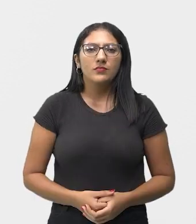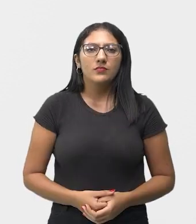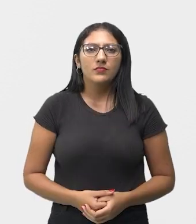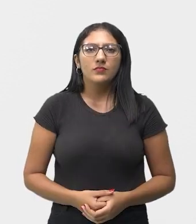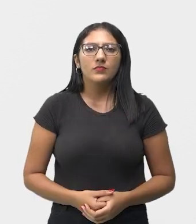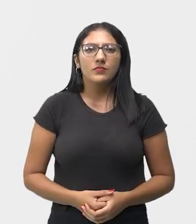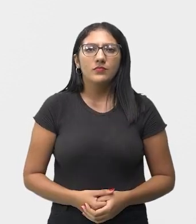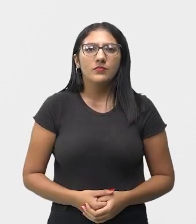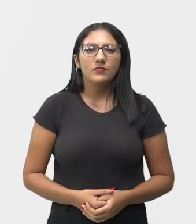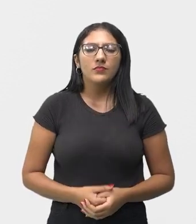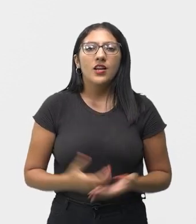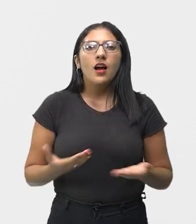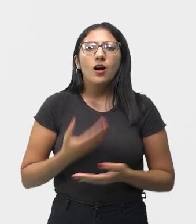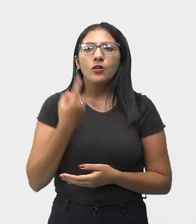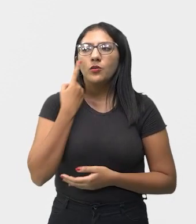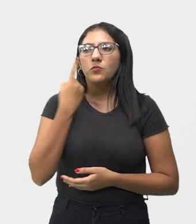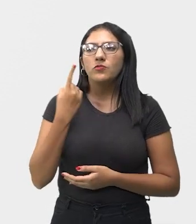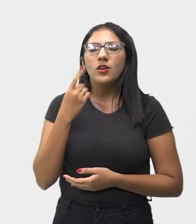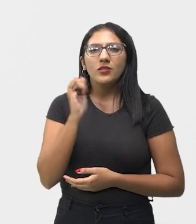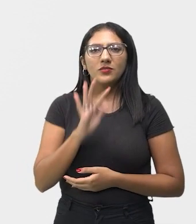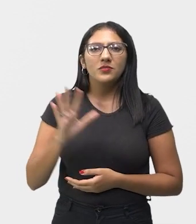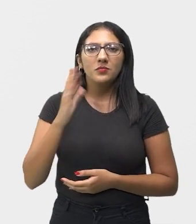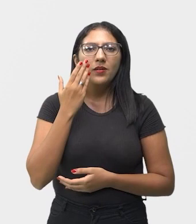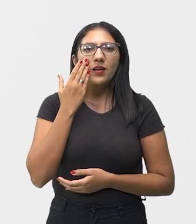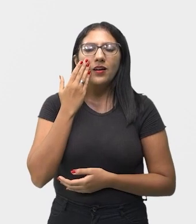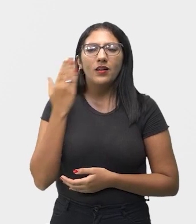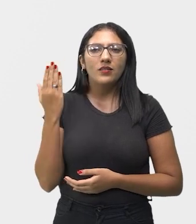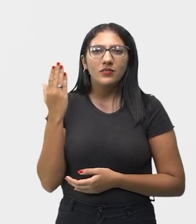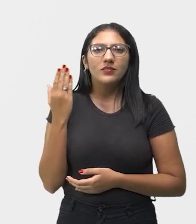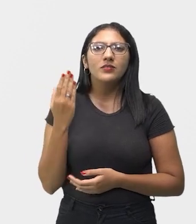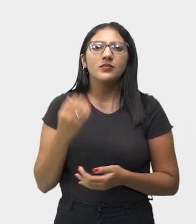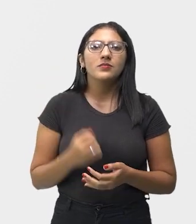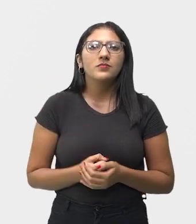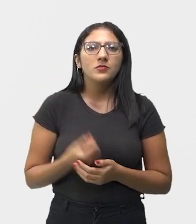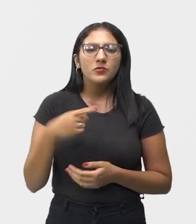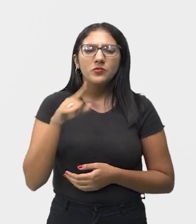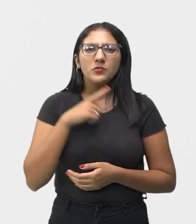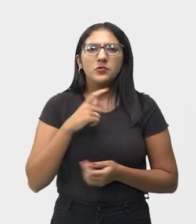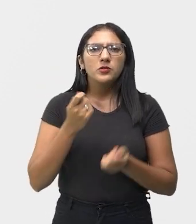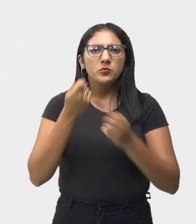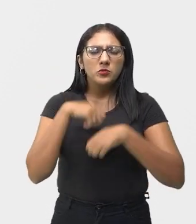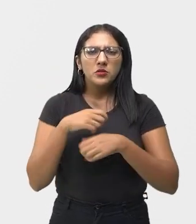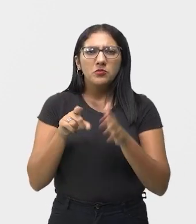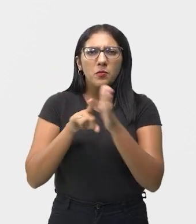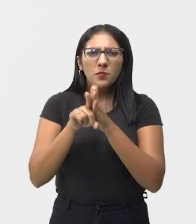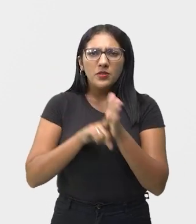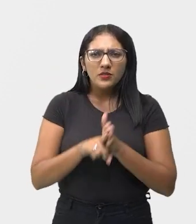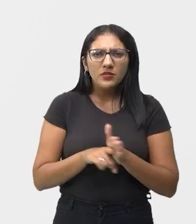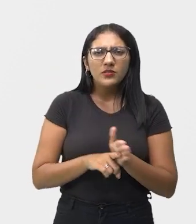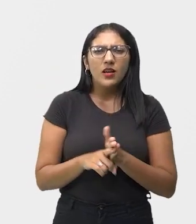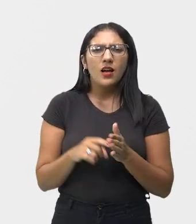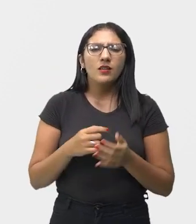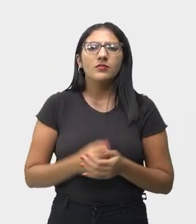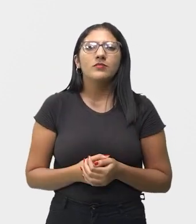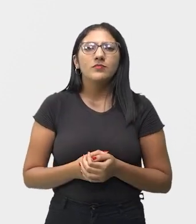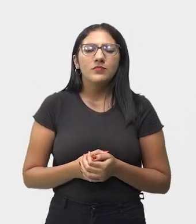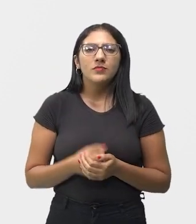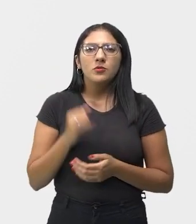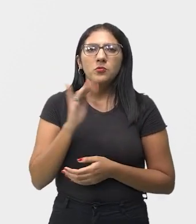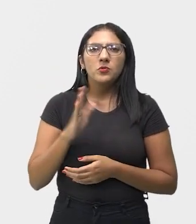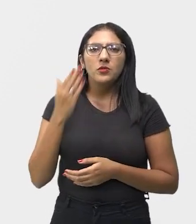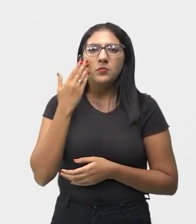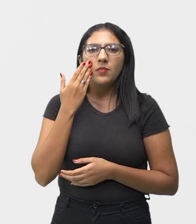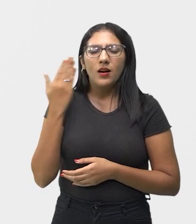Então, vamos trazer a imagem do Elvis para vocês, vocês pesquisem aí a música do Elvis Presley, isso aí tem uma imagem,